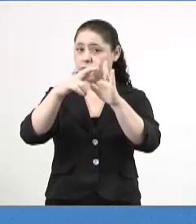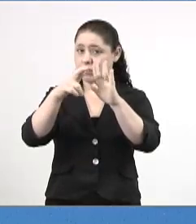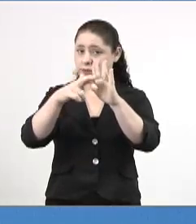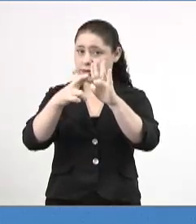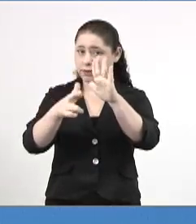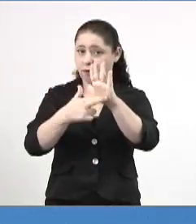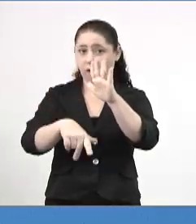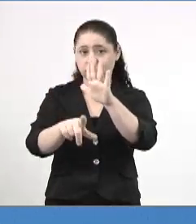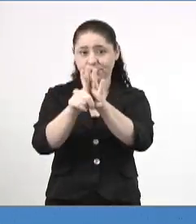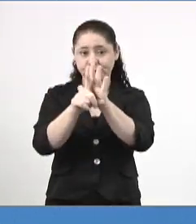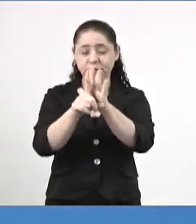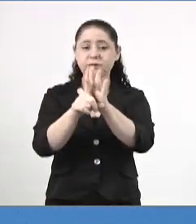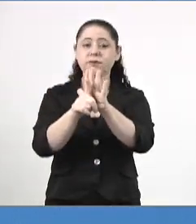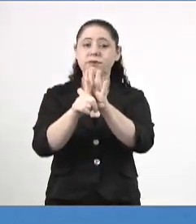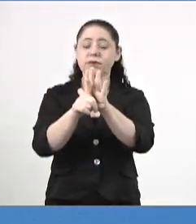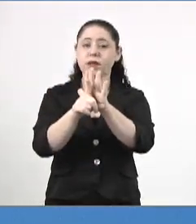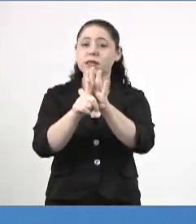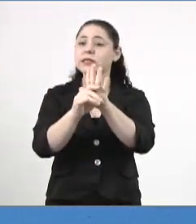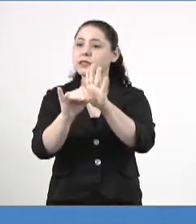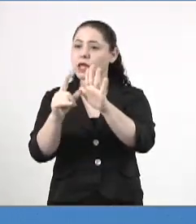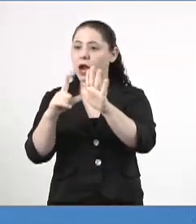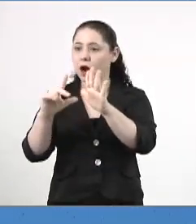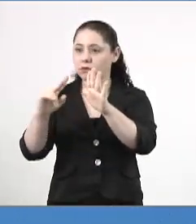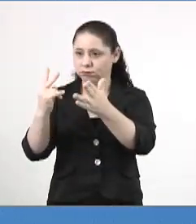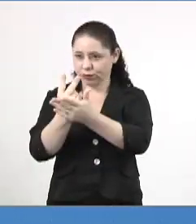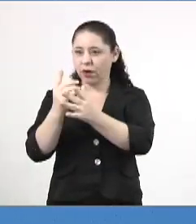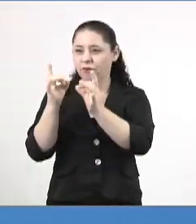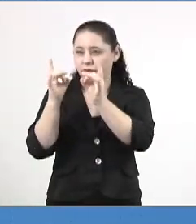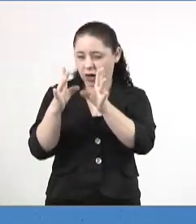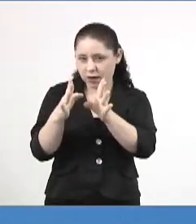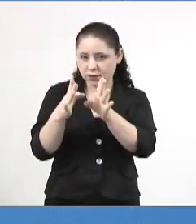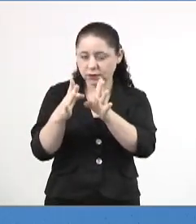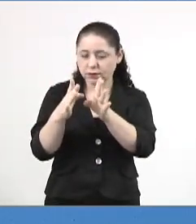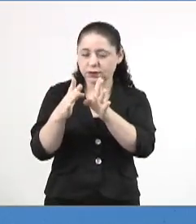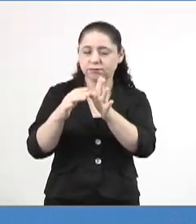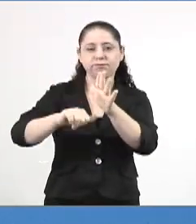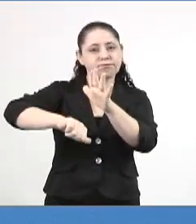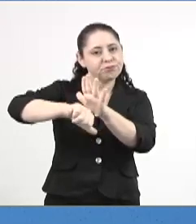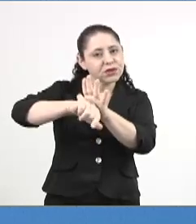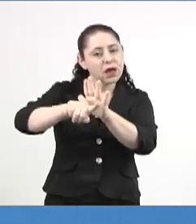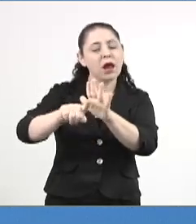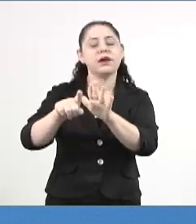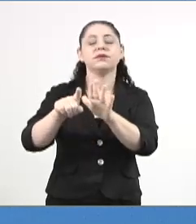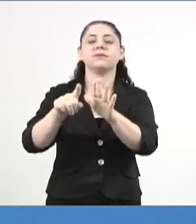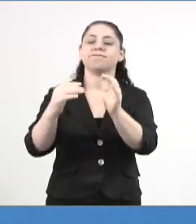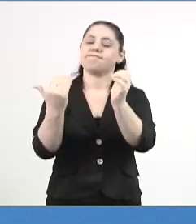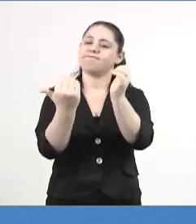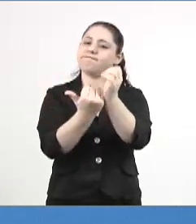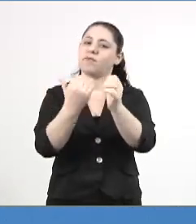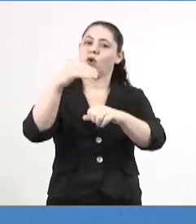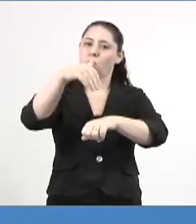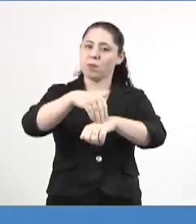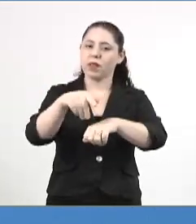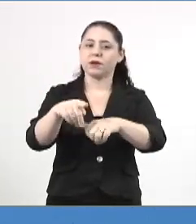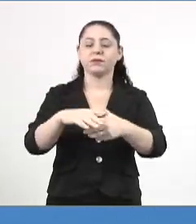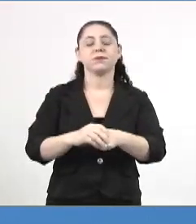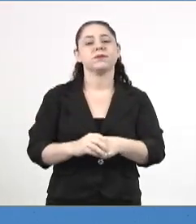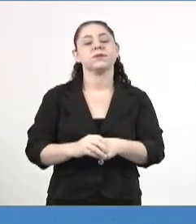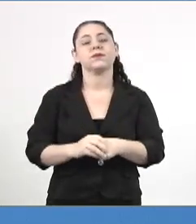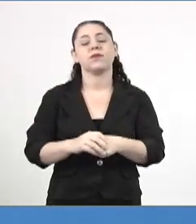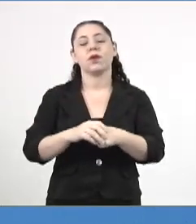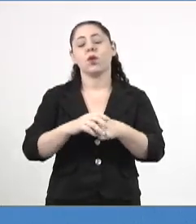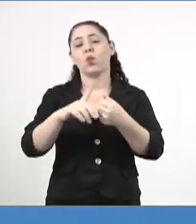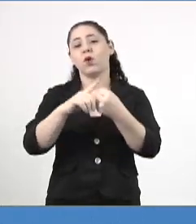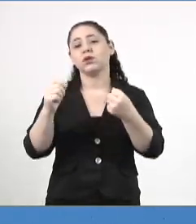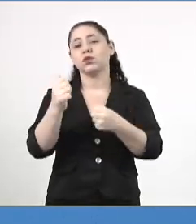lei sujeitará ao inflator as penalidades previstas no Código de Defesa do Consumidor nos termos dos artigos 56